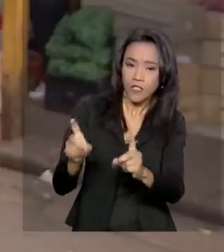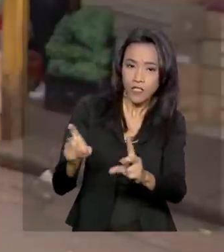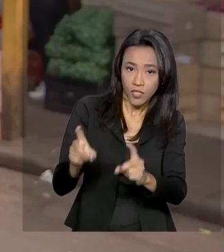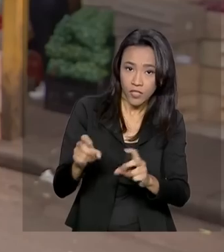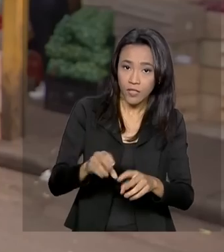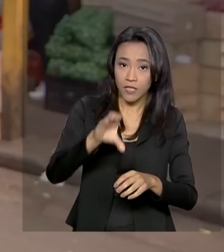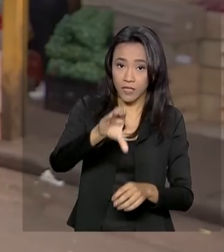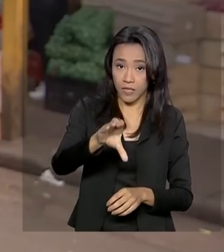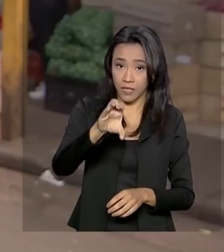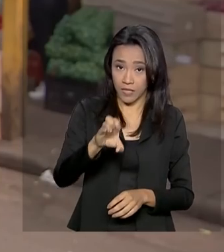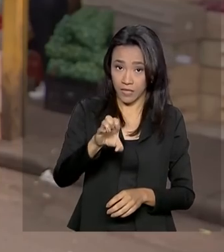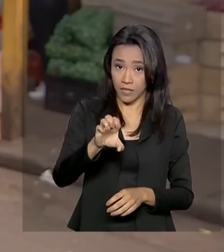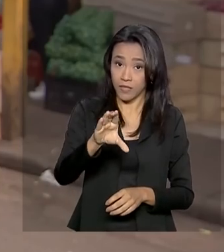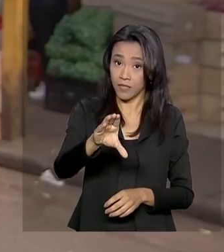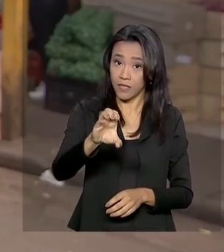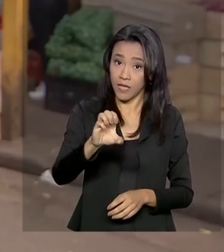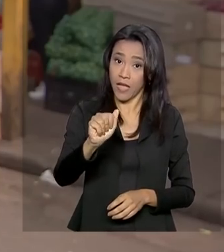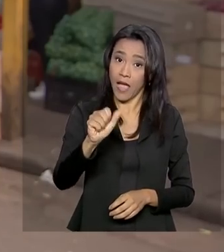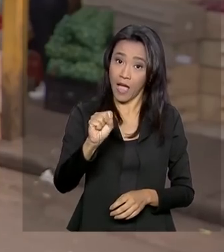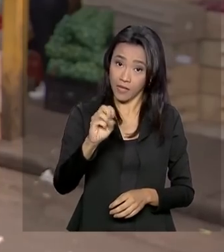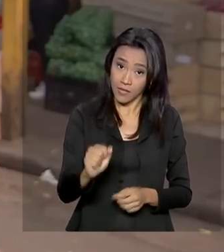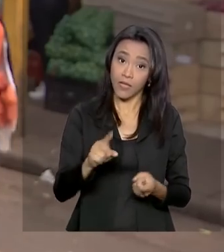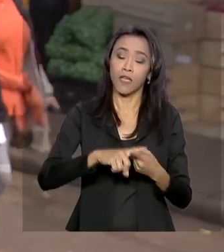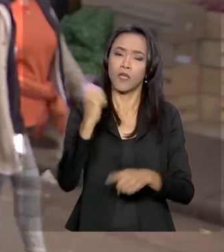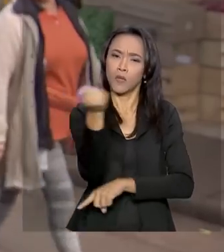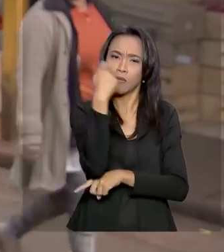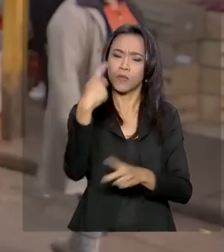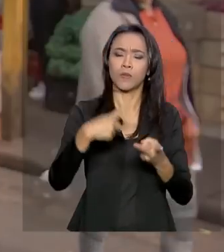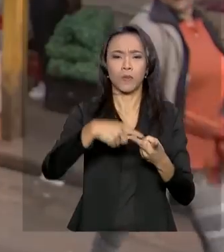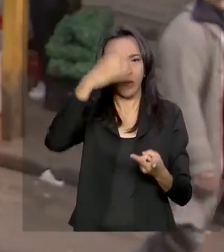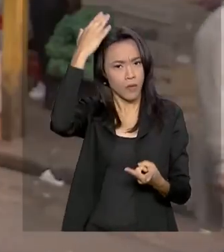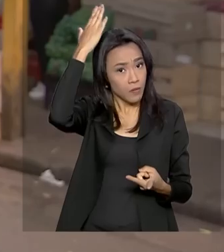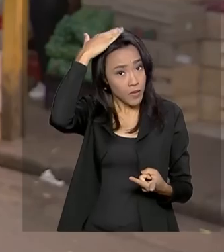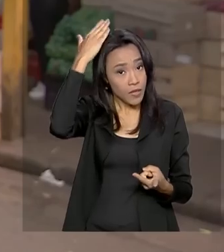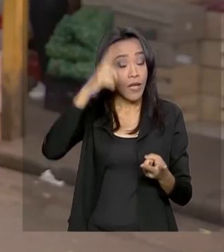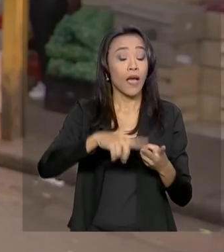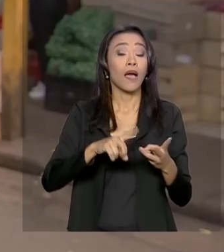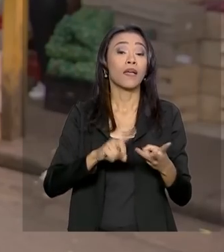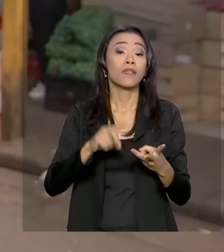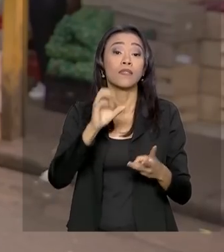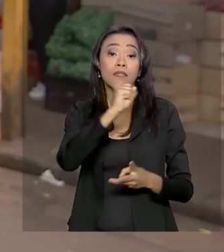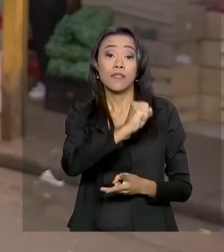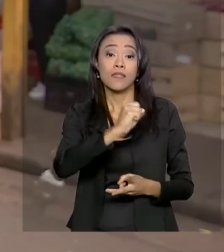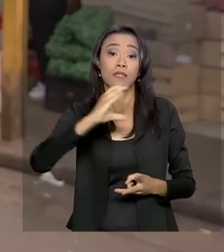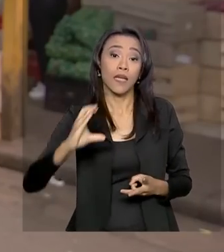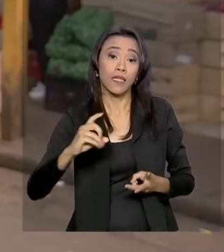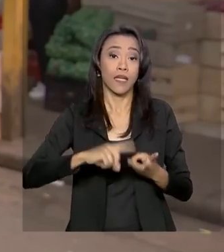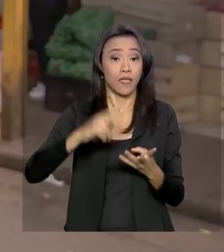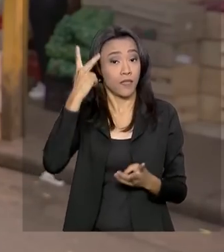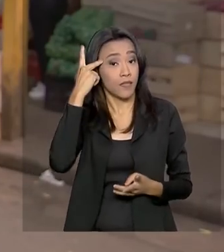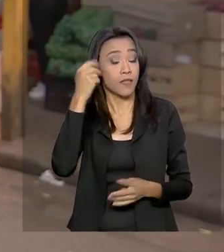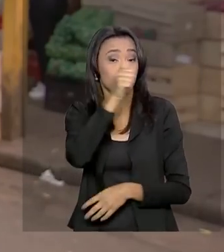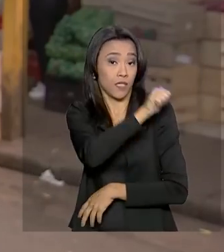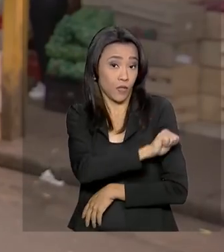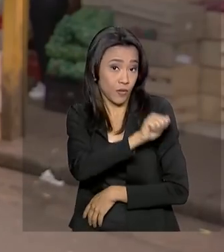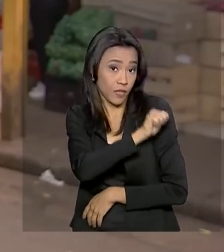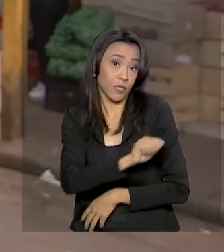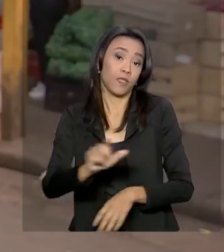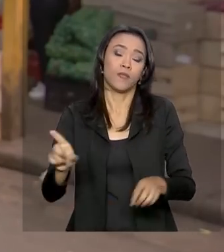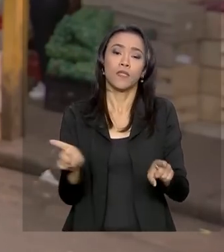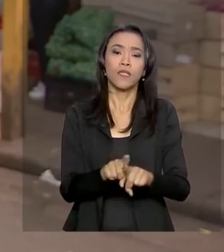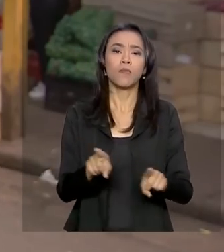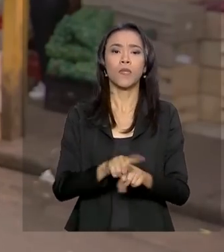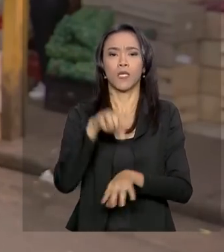CEASAS de Rio Grande do Sul, Paraná, Santa Catarina, aqui em São Paulo, Minas Gerais, Rio de Janeiro e também